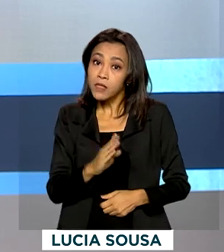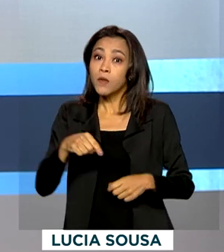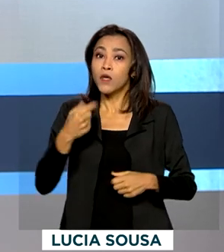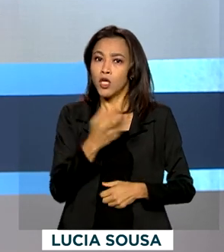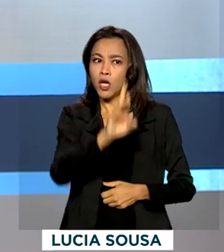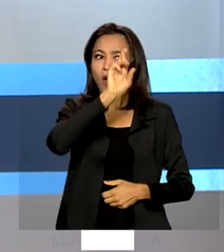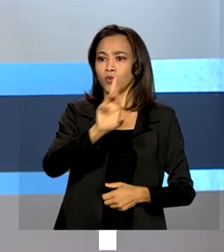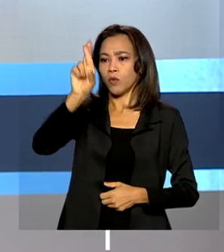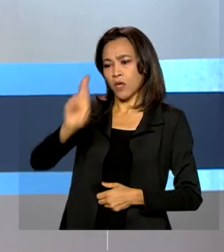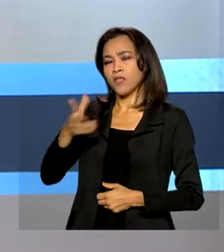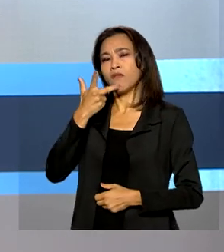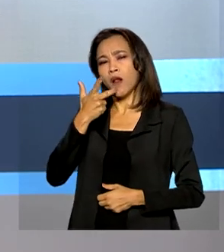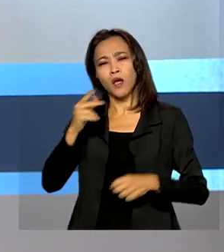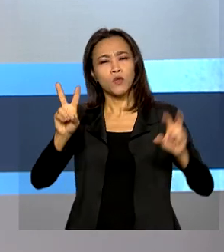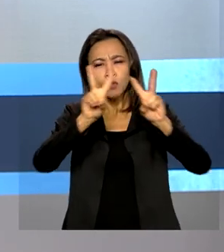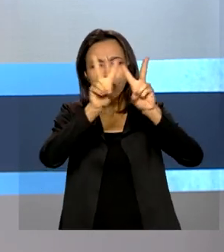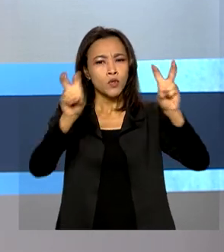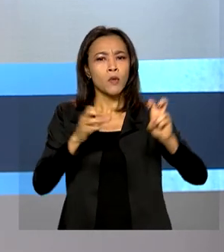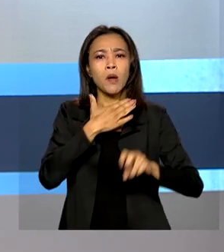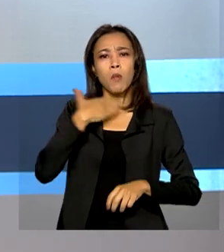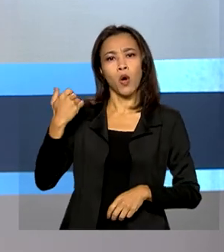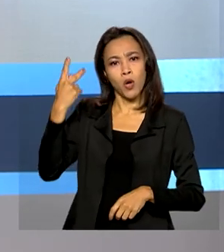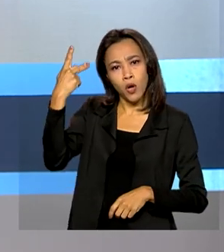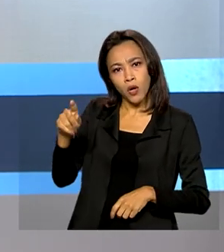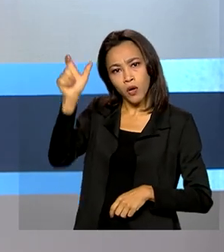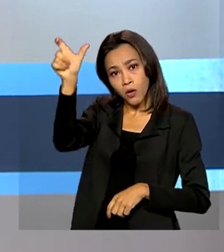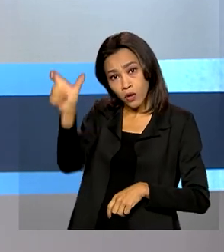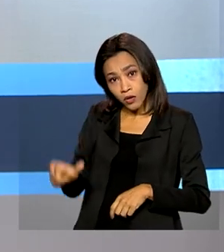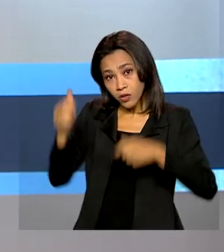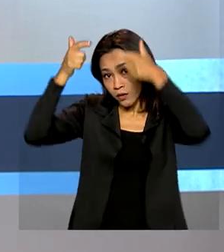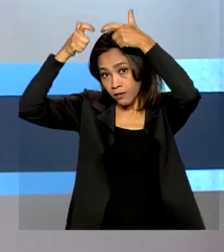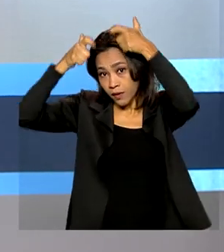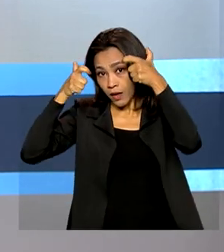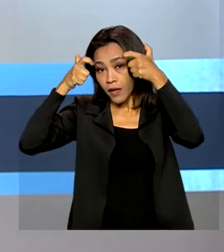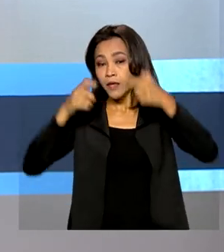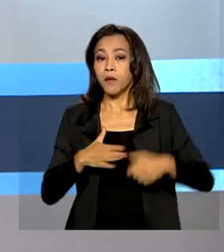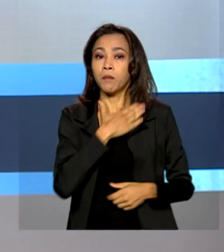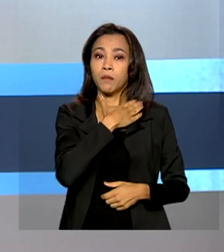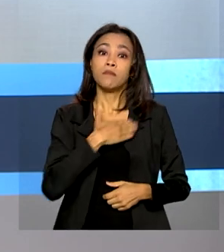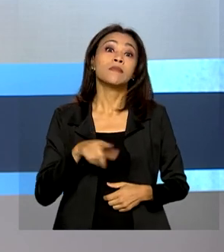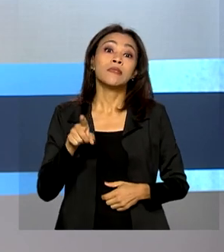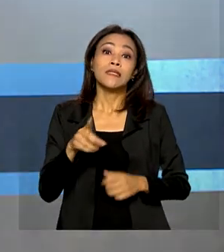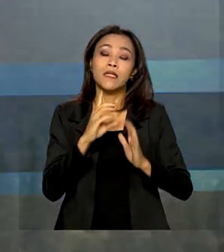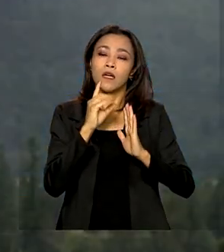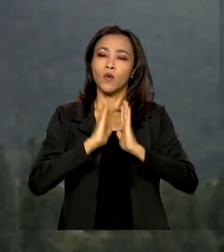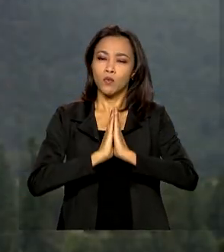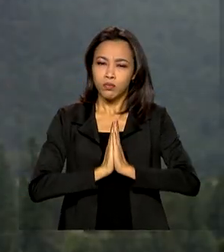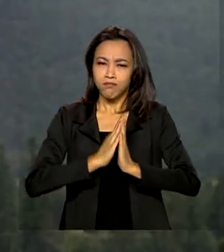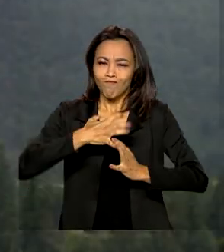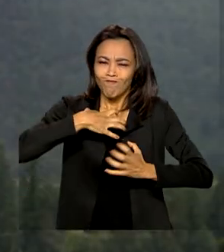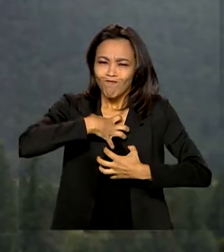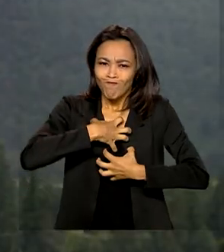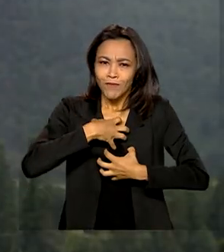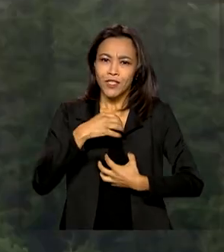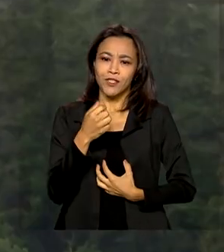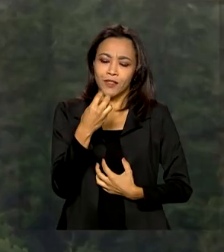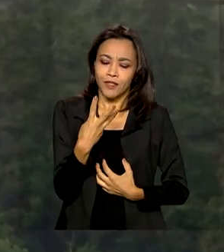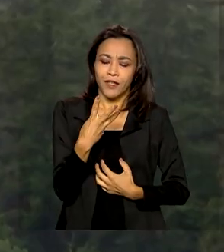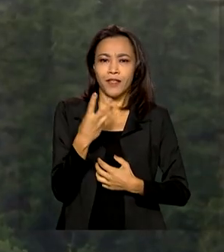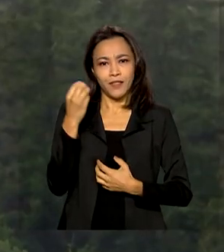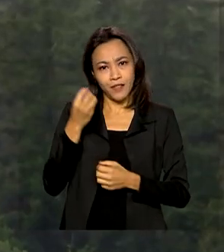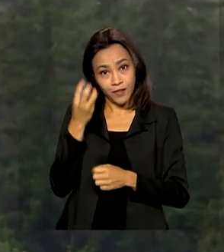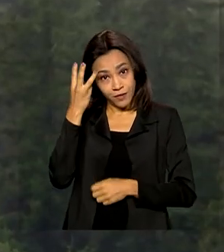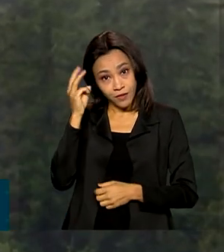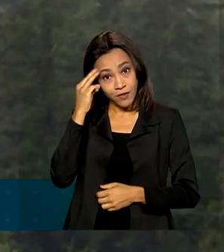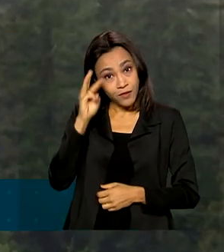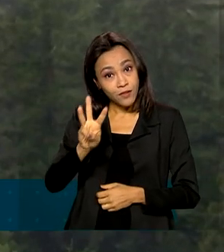sobre a morte da rainha. O governo federal decretou luto oficial de três dias. A rainha faleceu